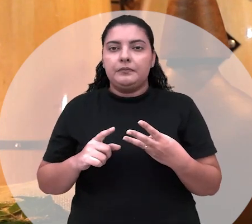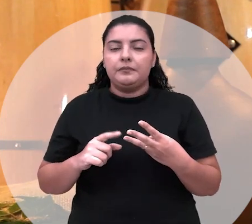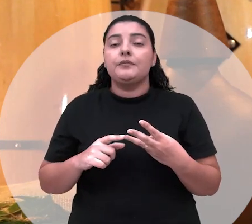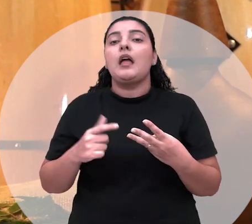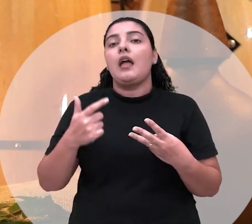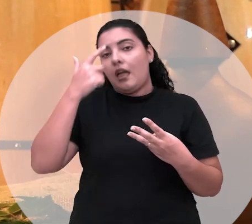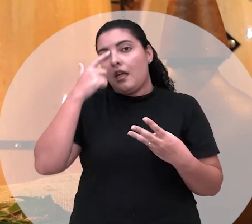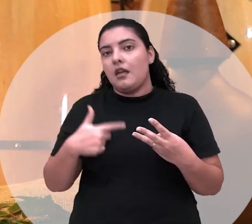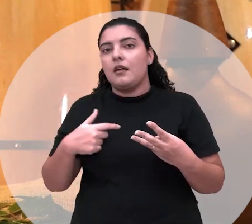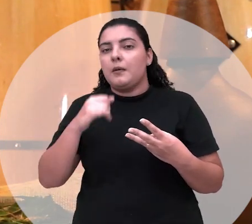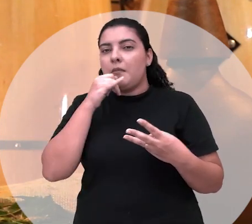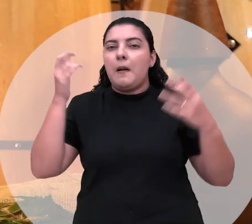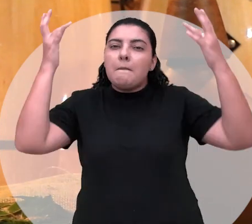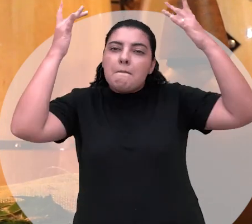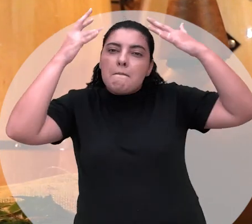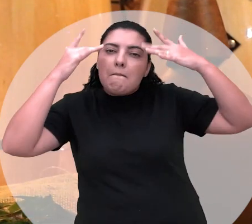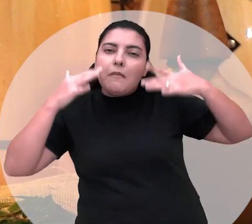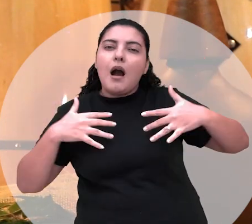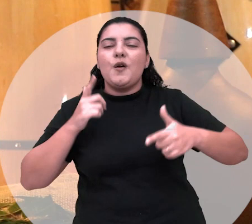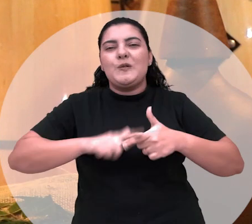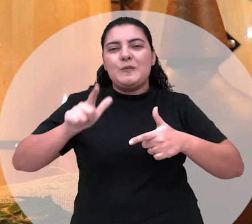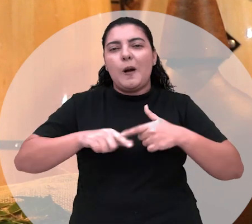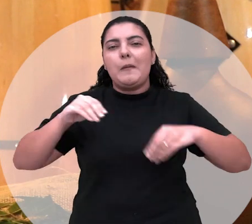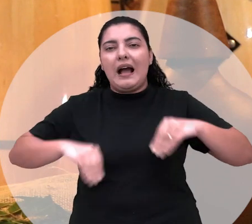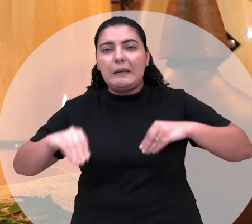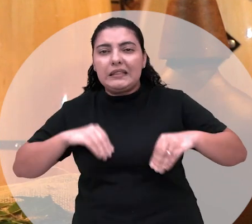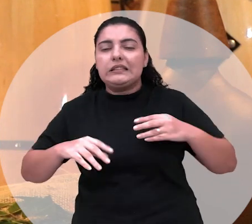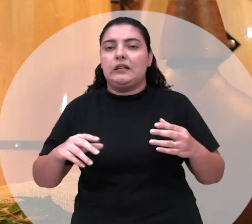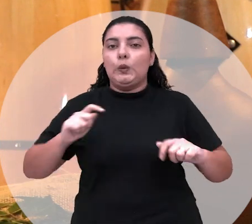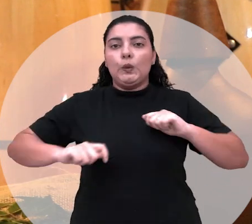Eu trabalho passando banho pra você que tá com problema de depressão, crise de ansiedade.